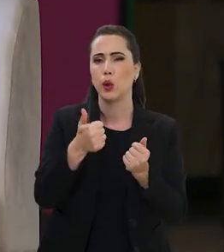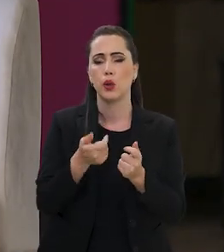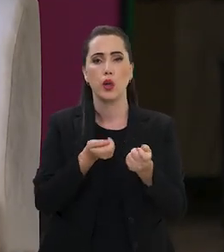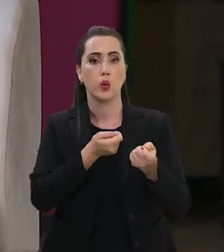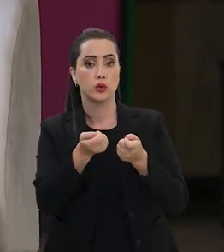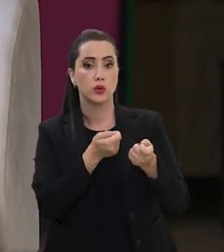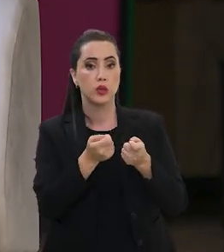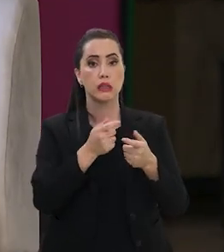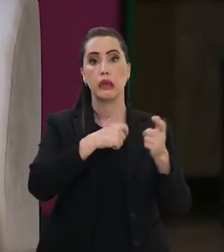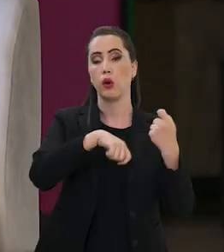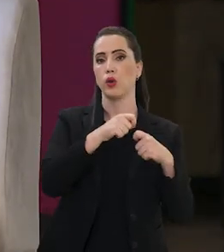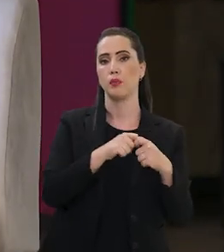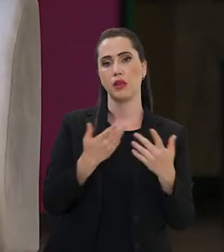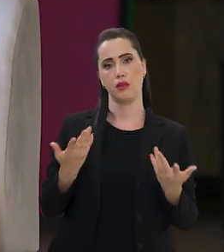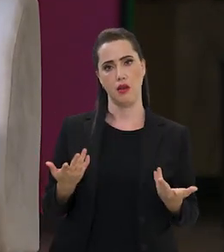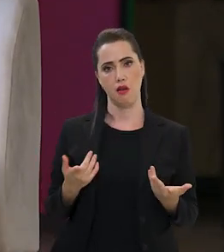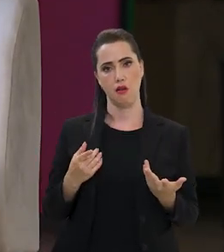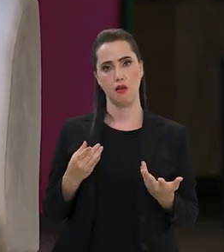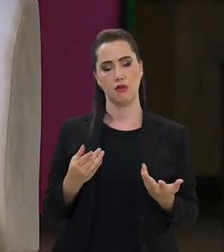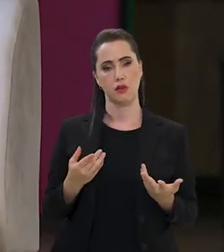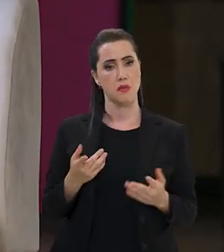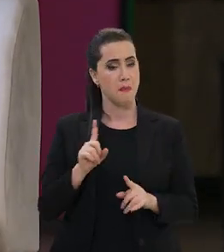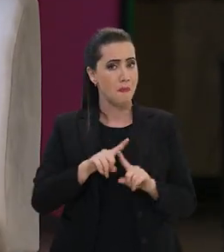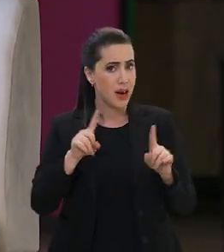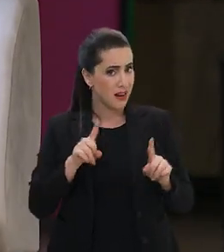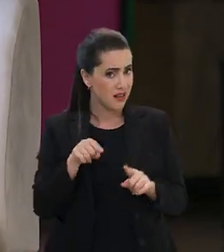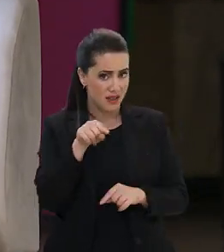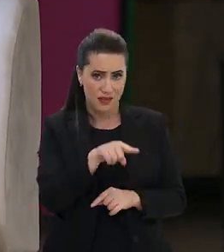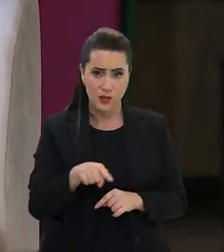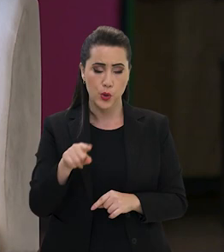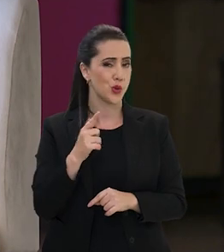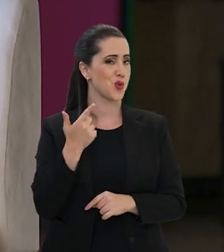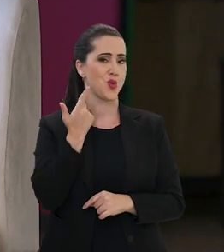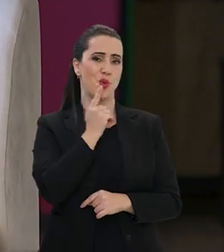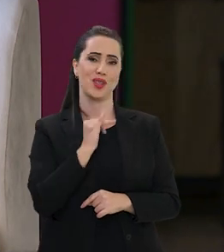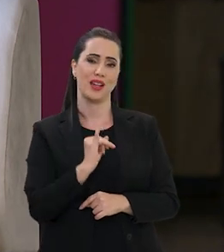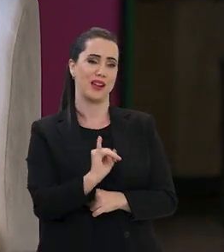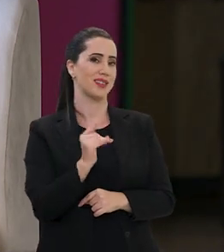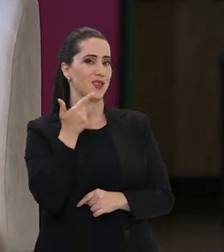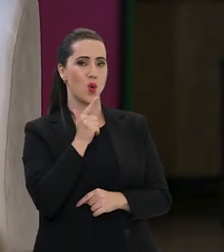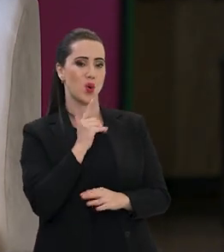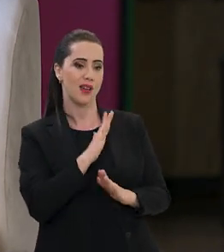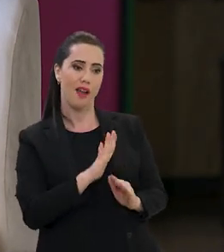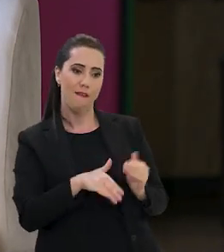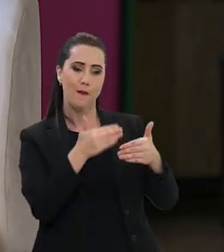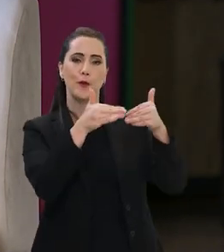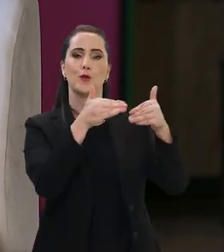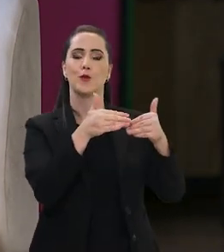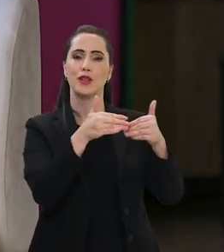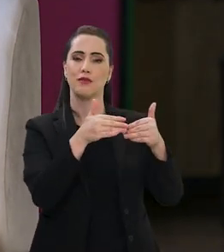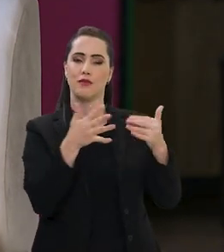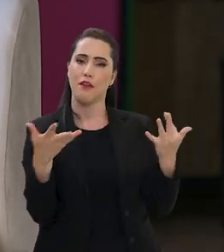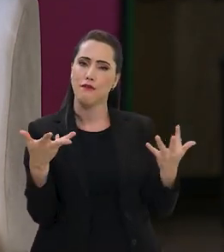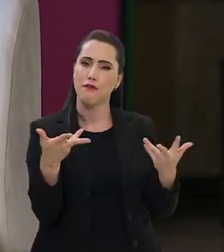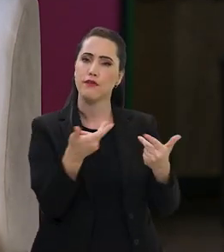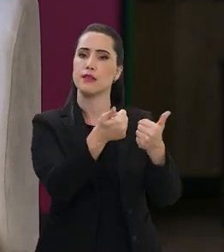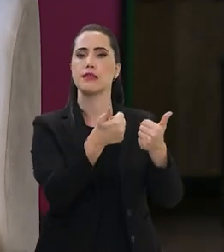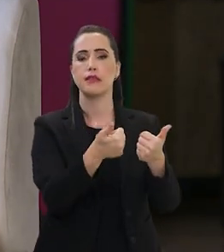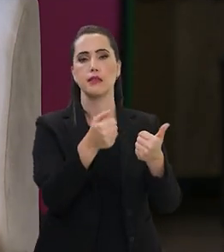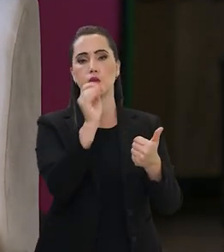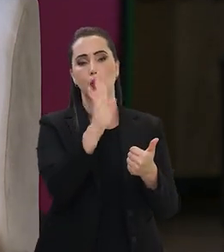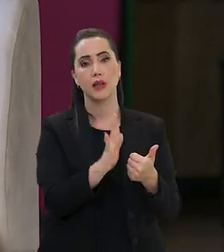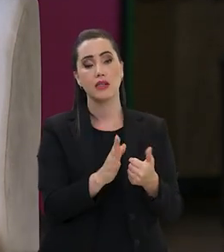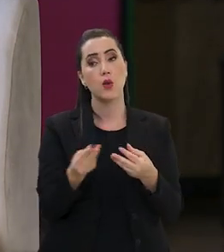ter uma economia mais equilibrada, nada disso vai ser alcançado sem que você tenha uma melhoria da eficiência do Brasil.